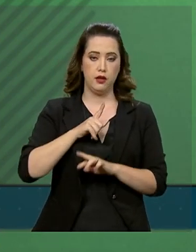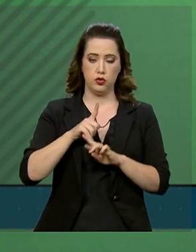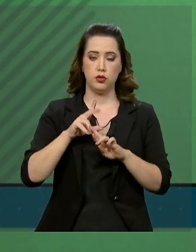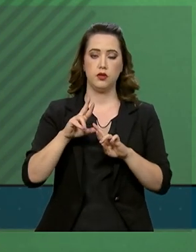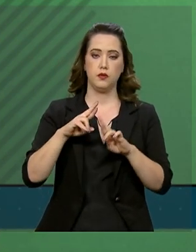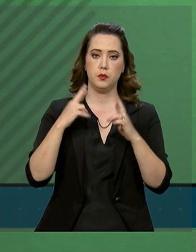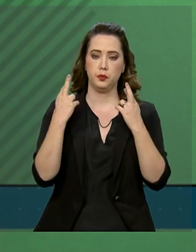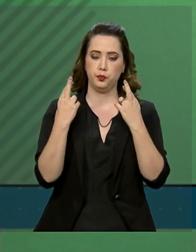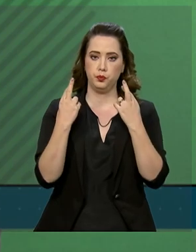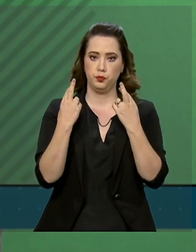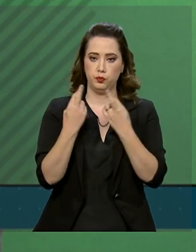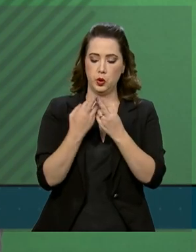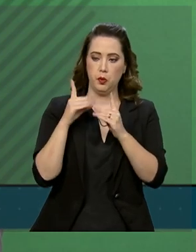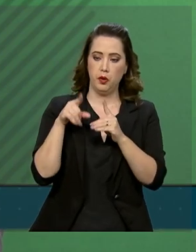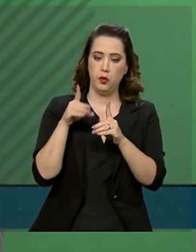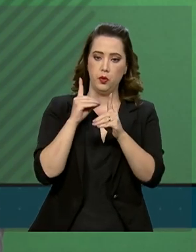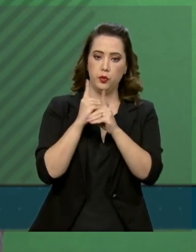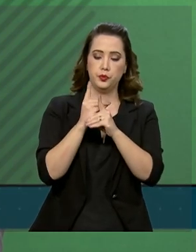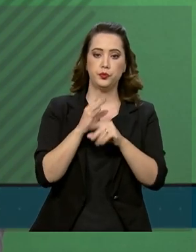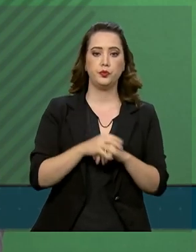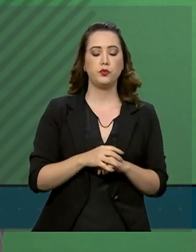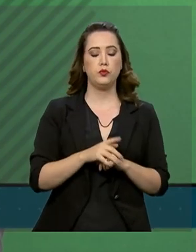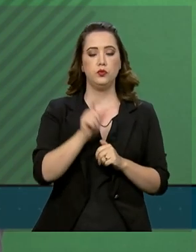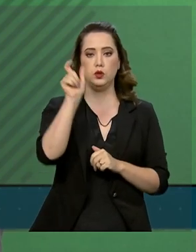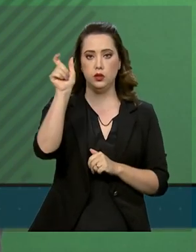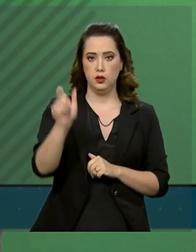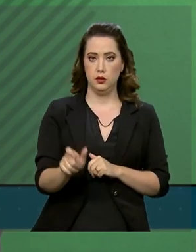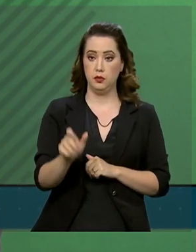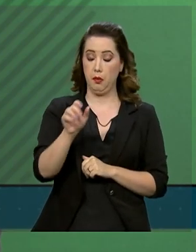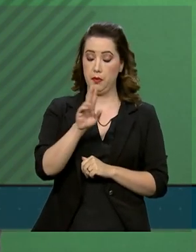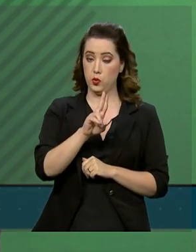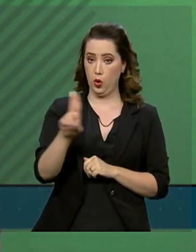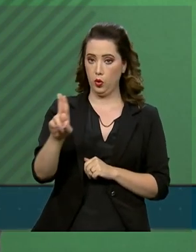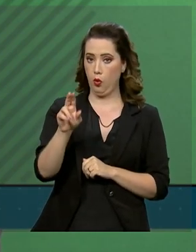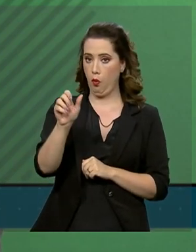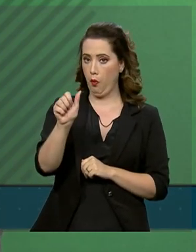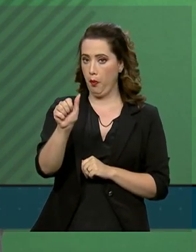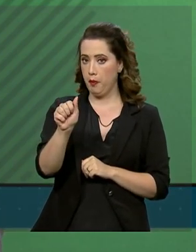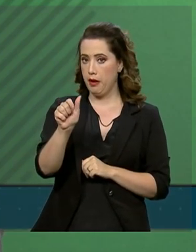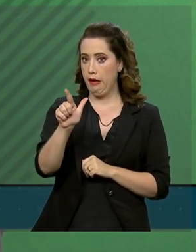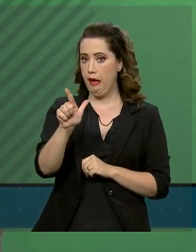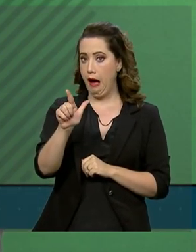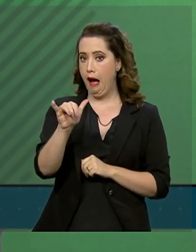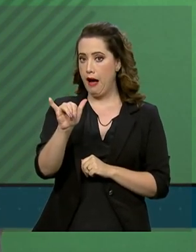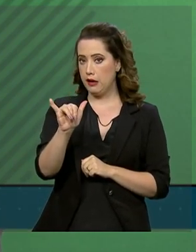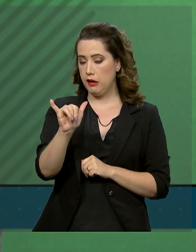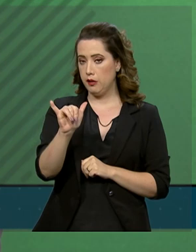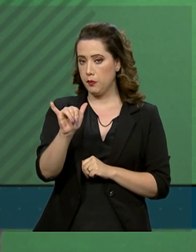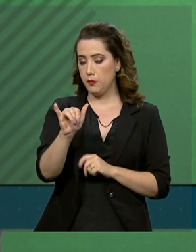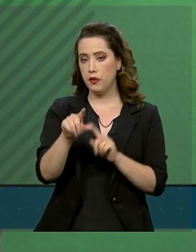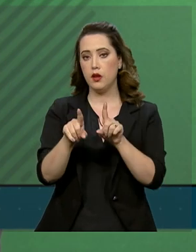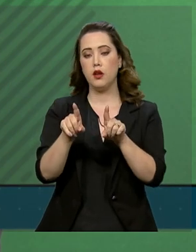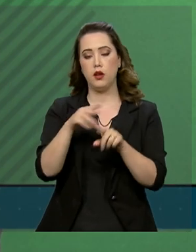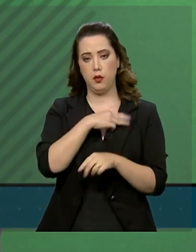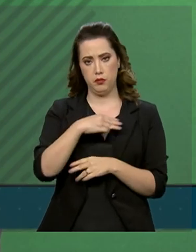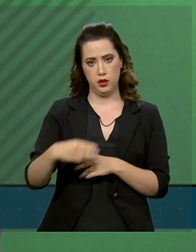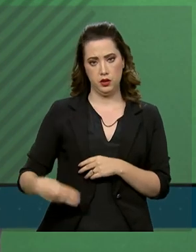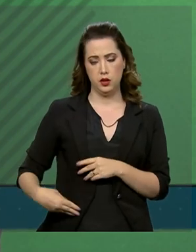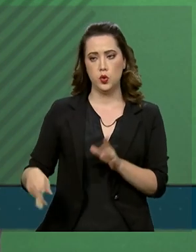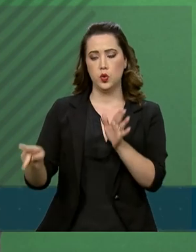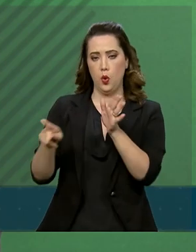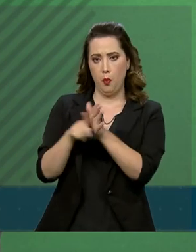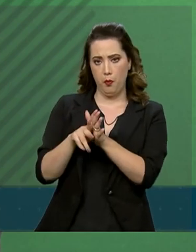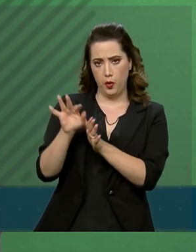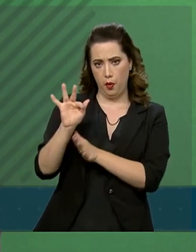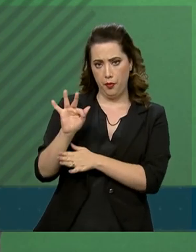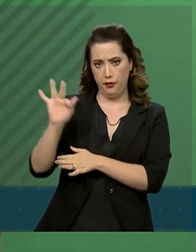o senhor Ali Al-Chanci, ministro da Autoridade Federal